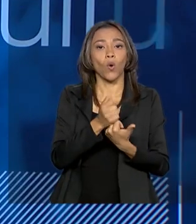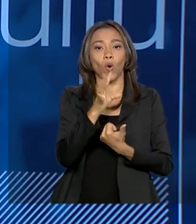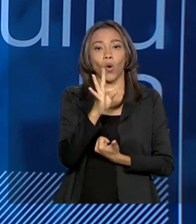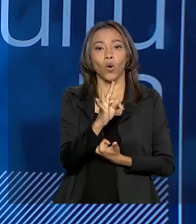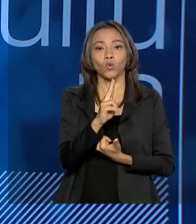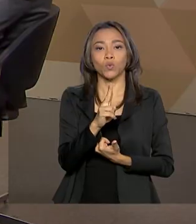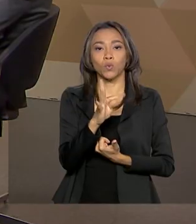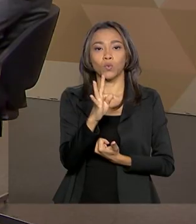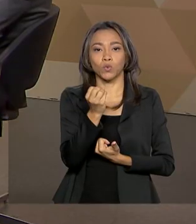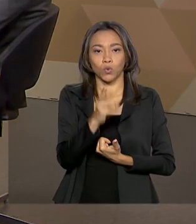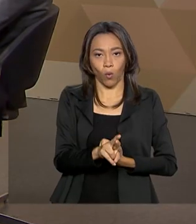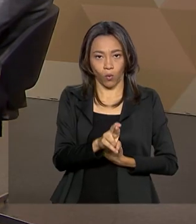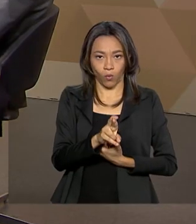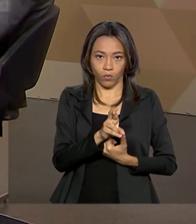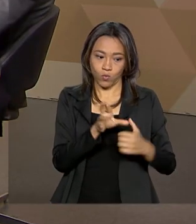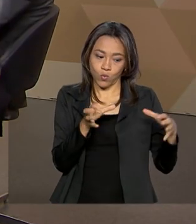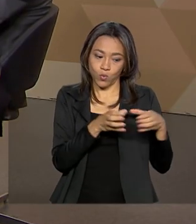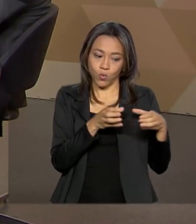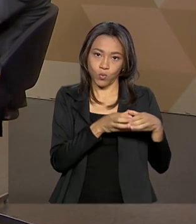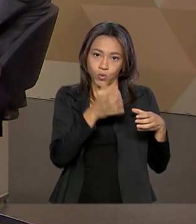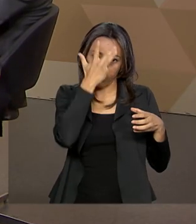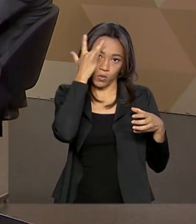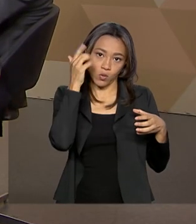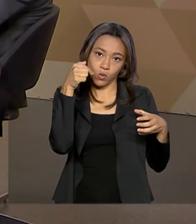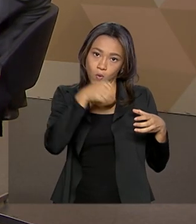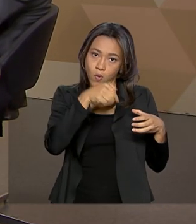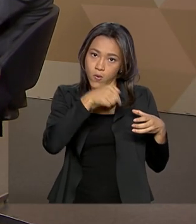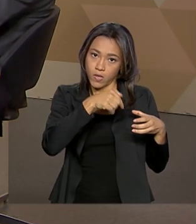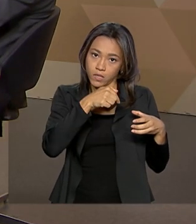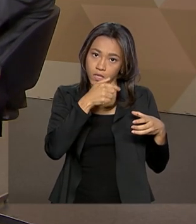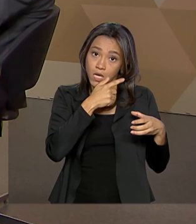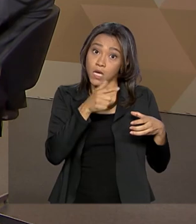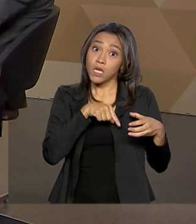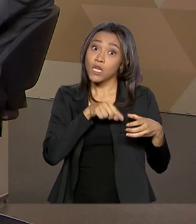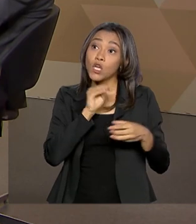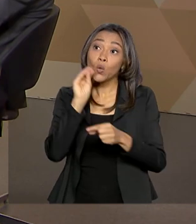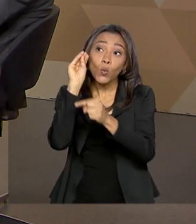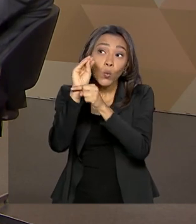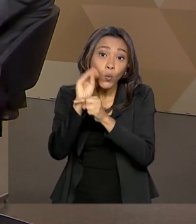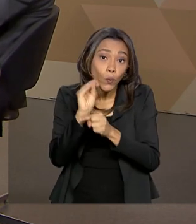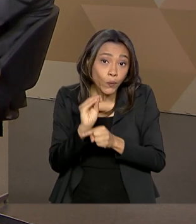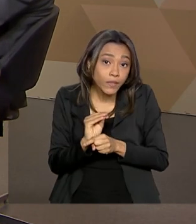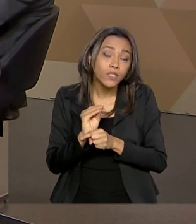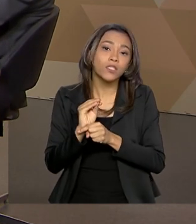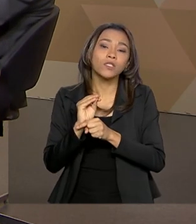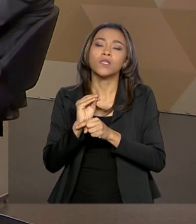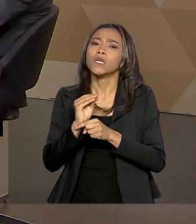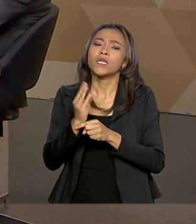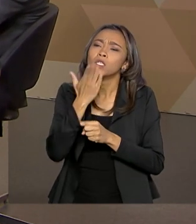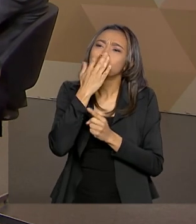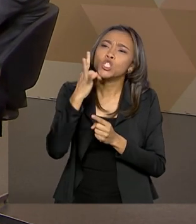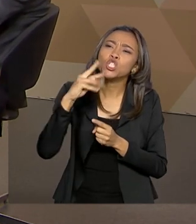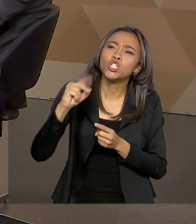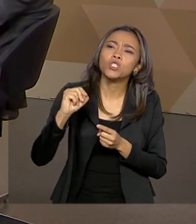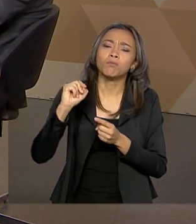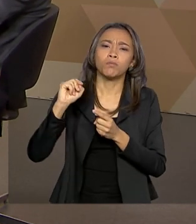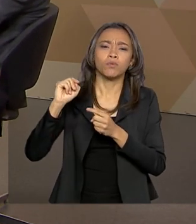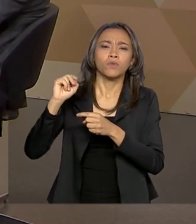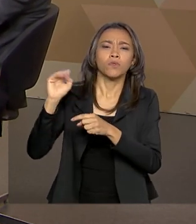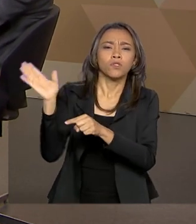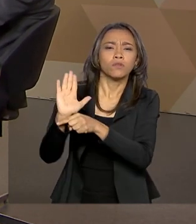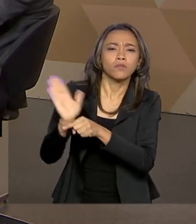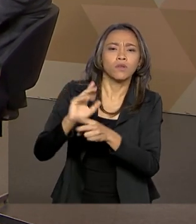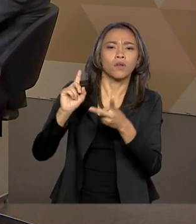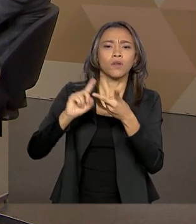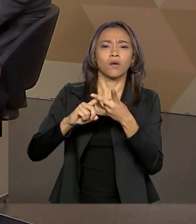estações de cidadania, para que a gente tenha pessoas lá dentro que cuidem da programação artística, que cuidem da biblioteca, que cuidem do